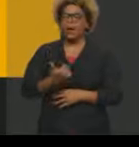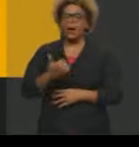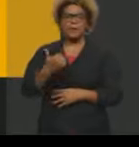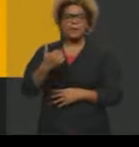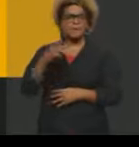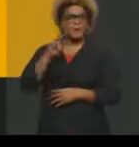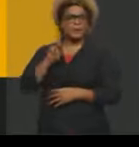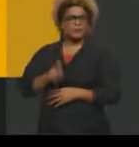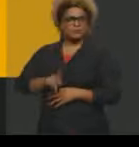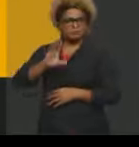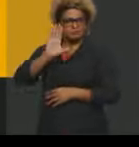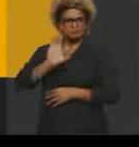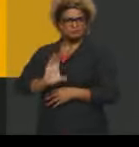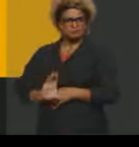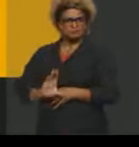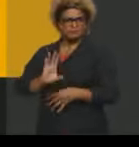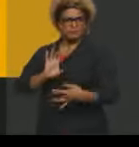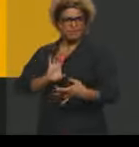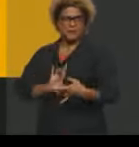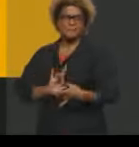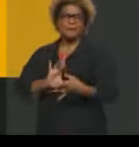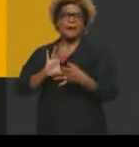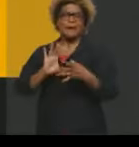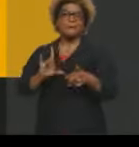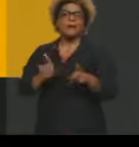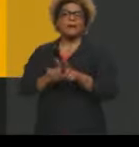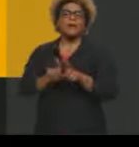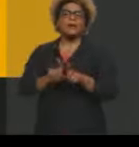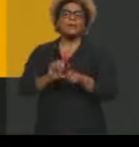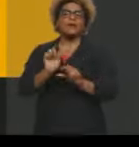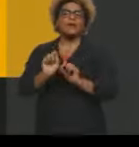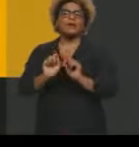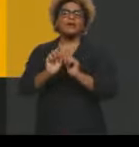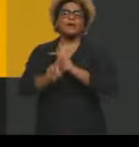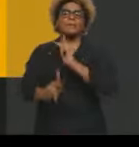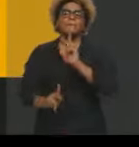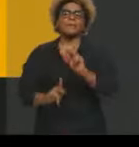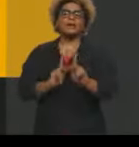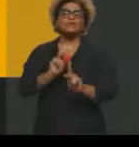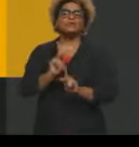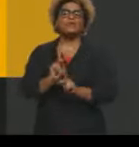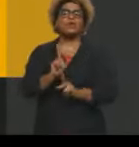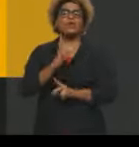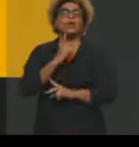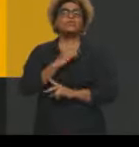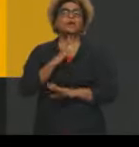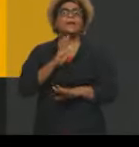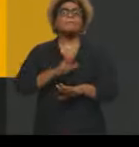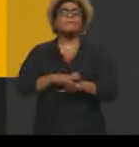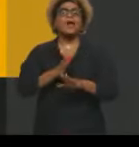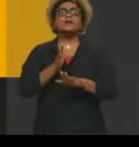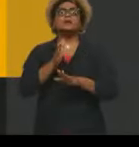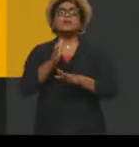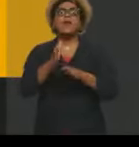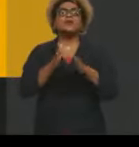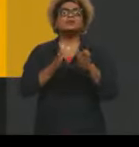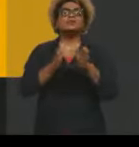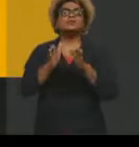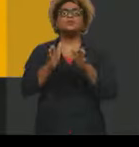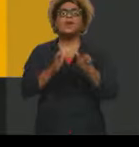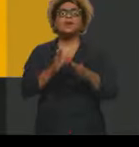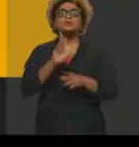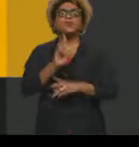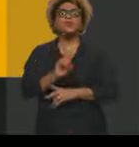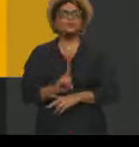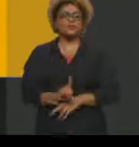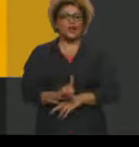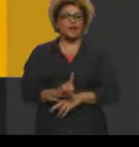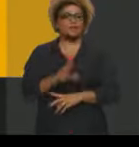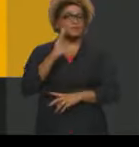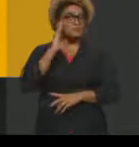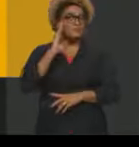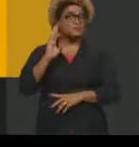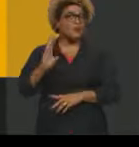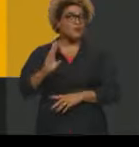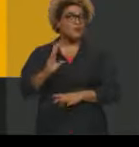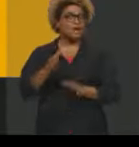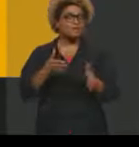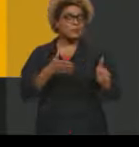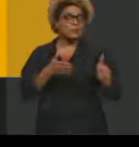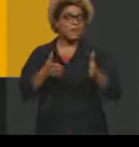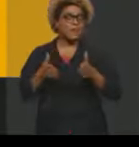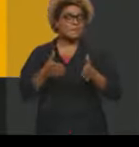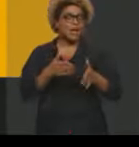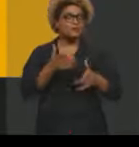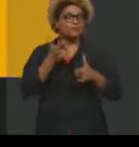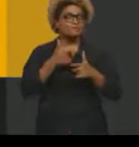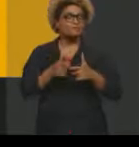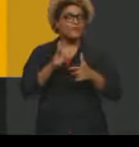ele permita aí, né, que a população, ela tenha mais acesso a direitos, principalmente em momentos de crise, né, quando